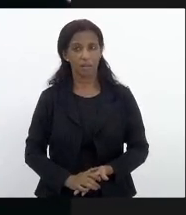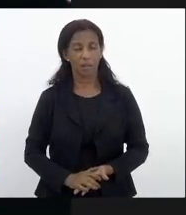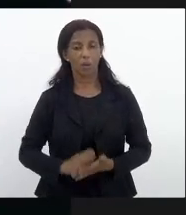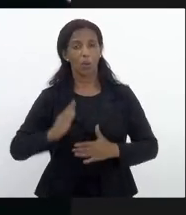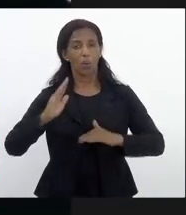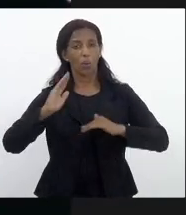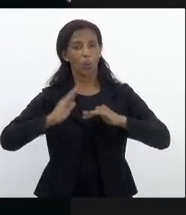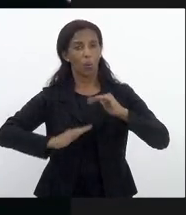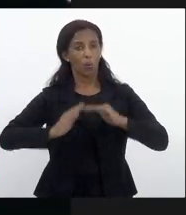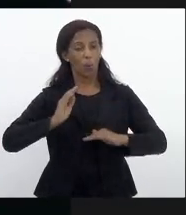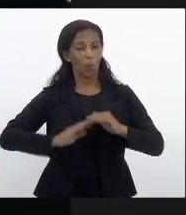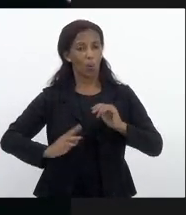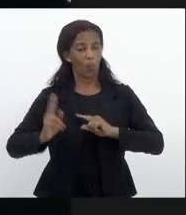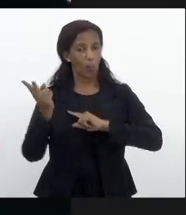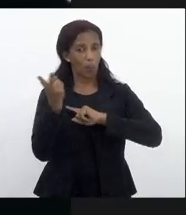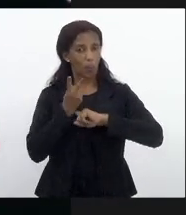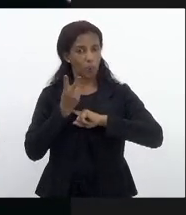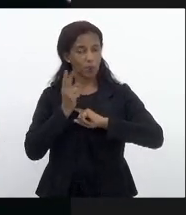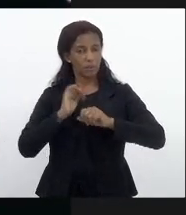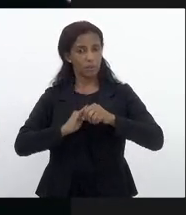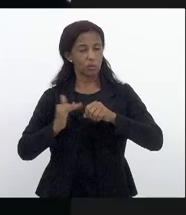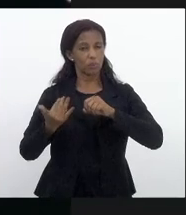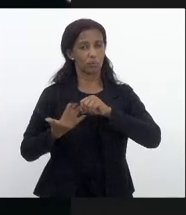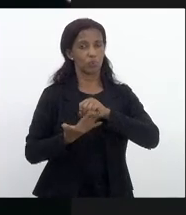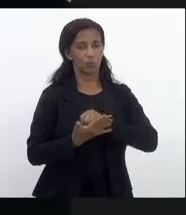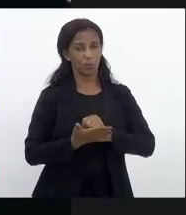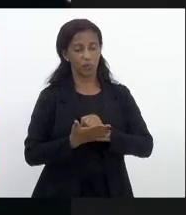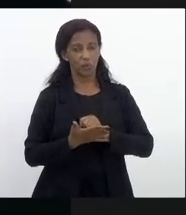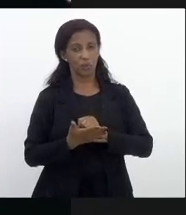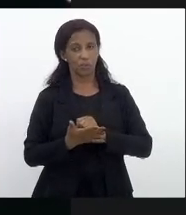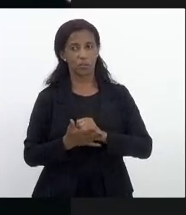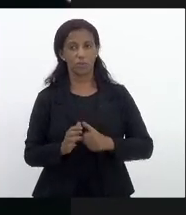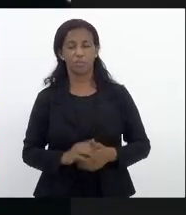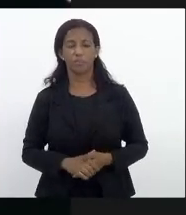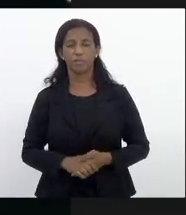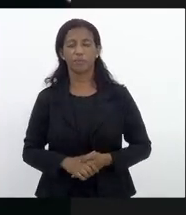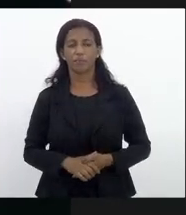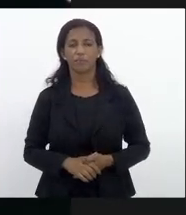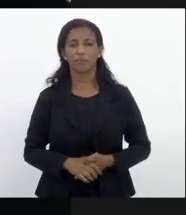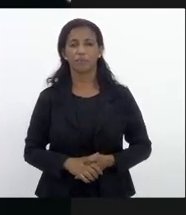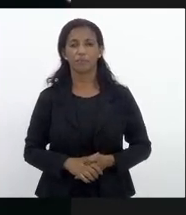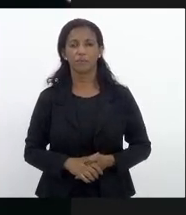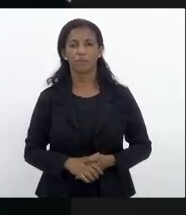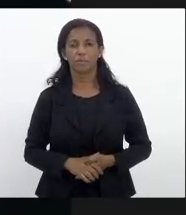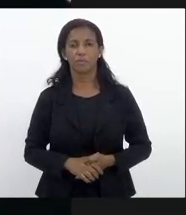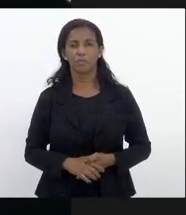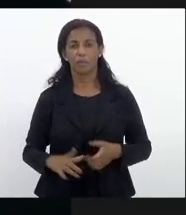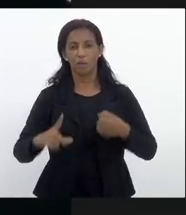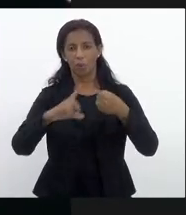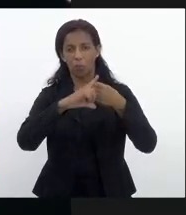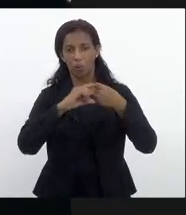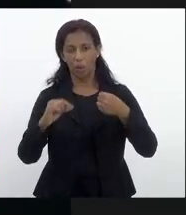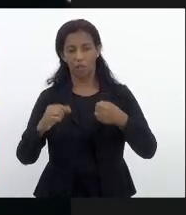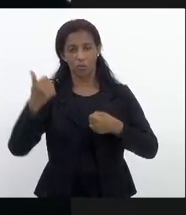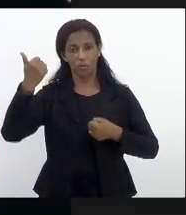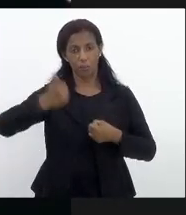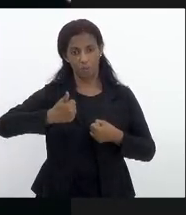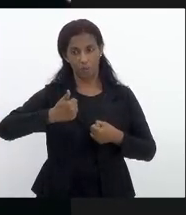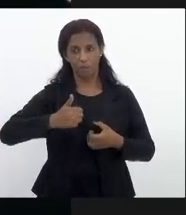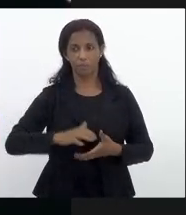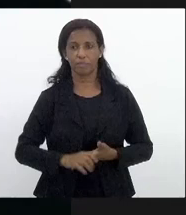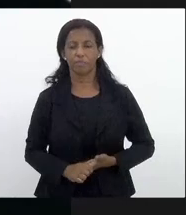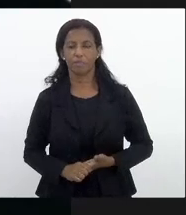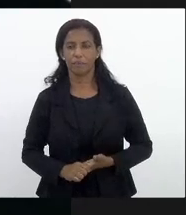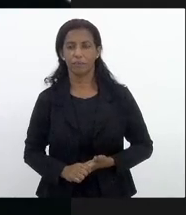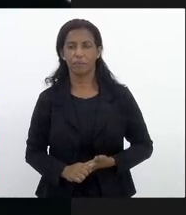com a capacidade de neutralização de covid-19 SARS-CoV-2 o artigo primeiro diz o seguinte